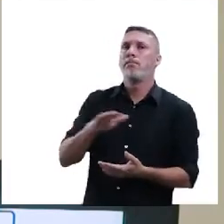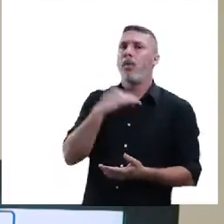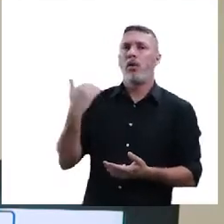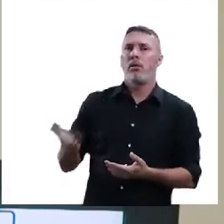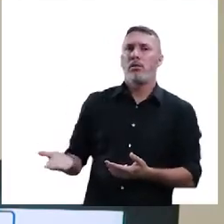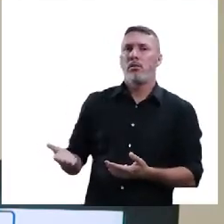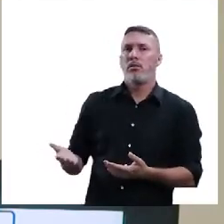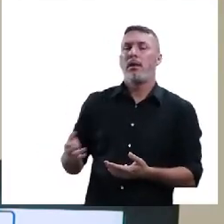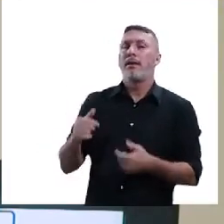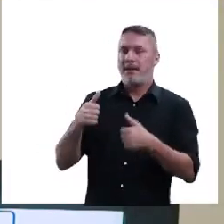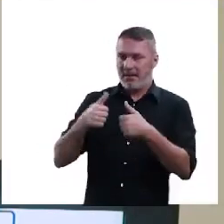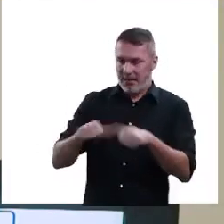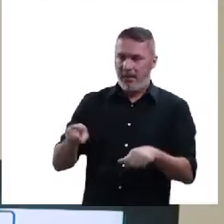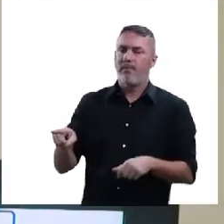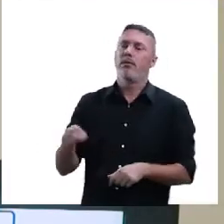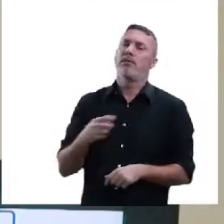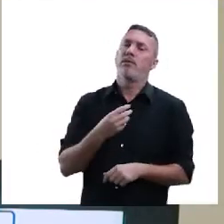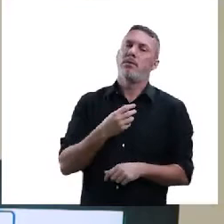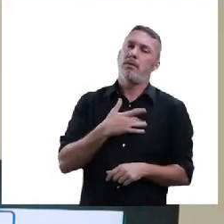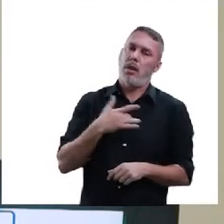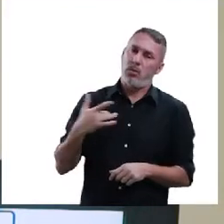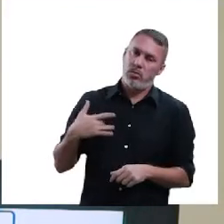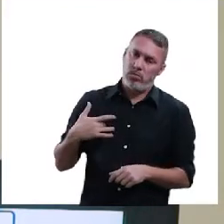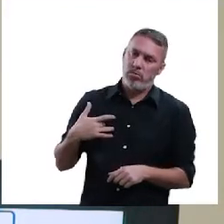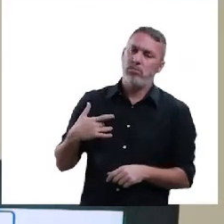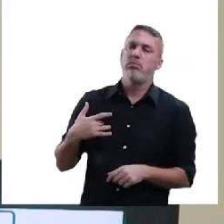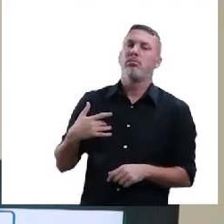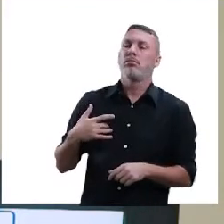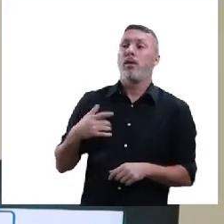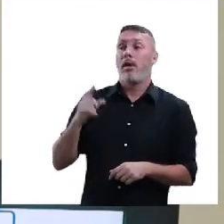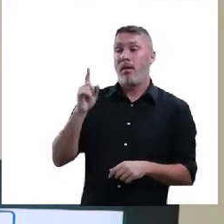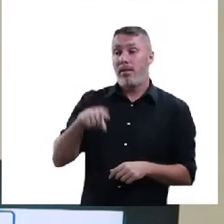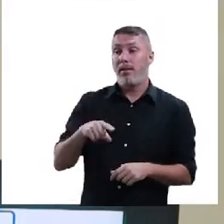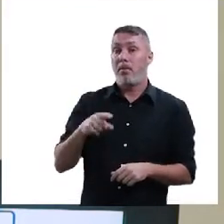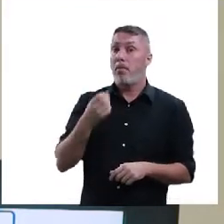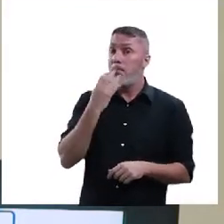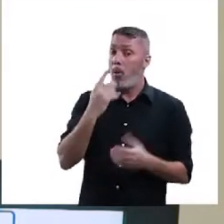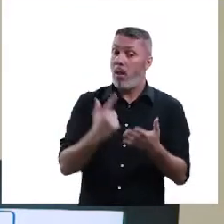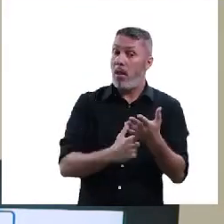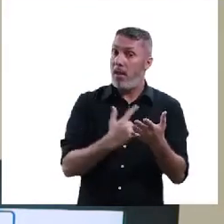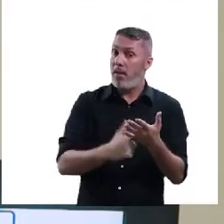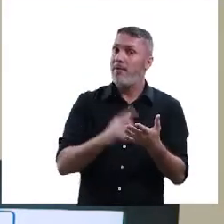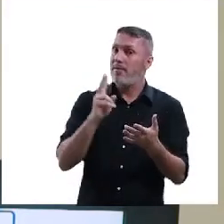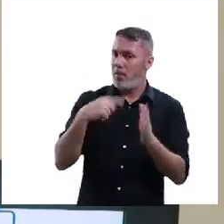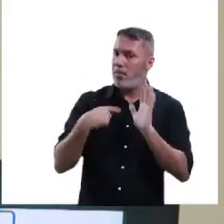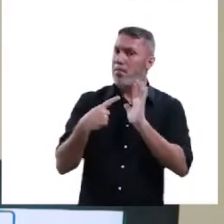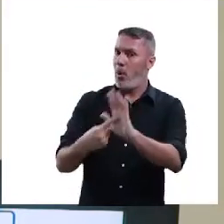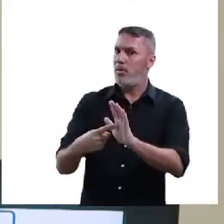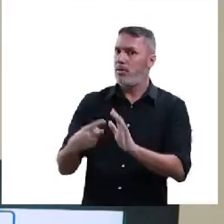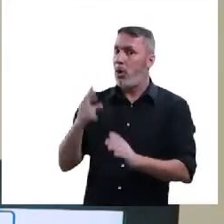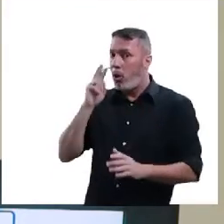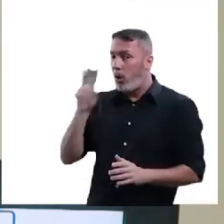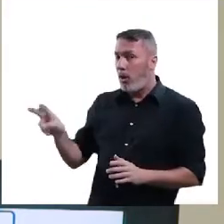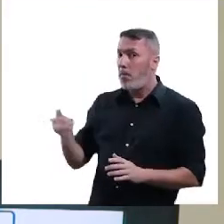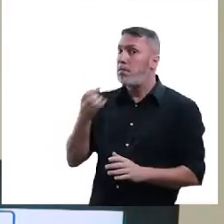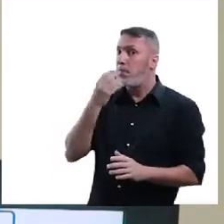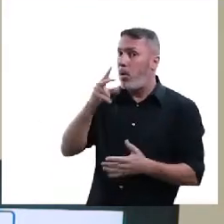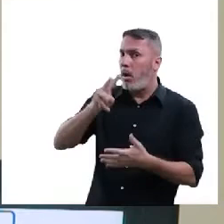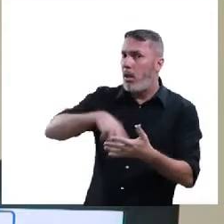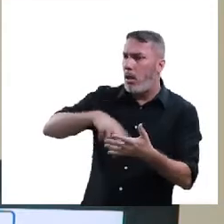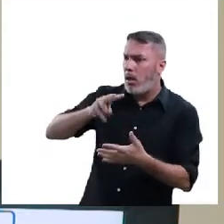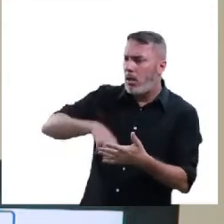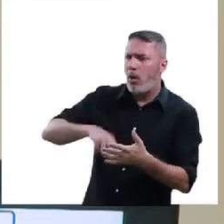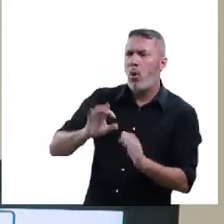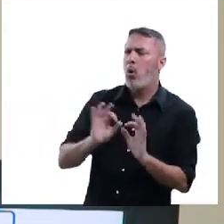Ela estava com um problema de saúde, e o seu dono, Fabiano, eu sempre vou trabalhar esse livro, é por isso que eu pedi para vocês para dar uma leitura. Livro